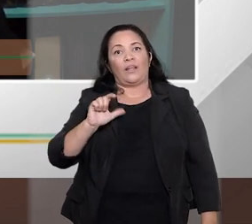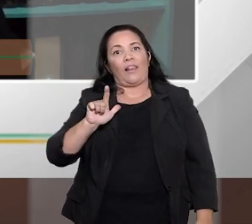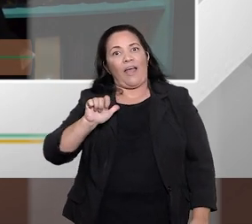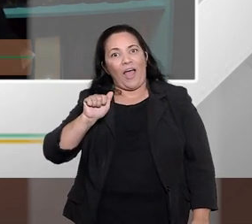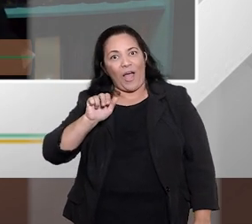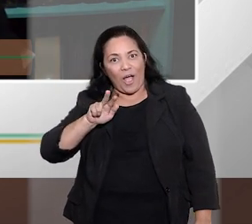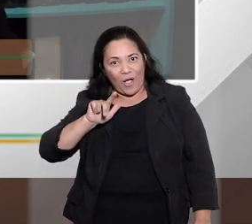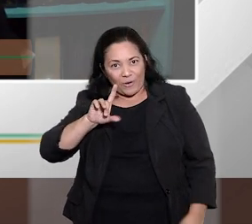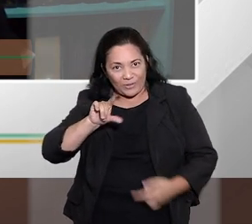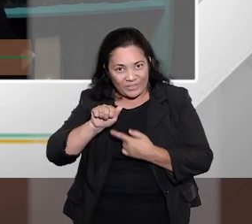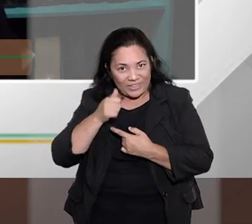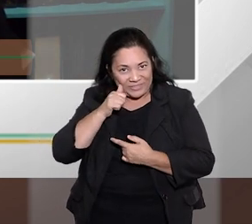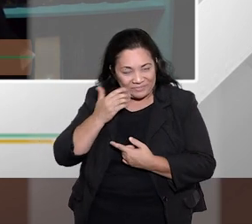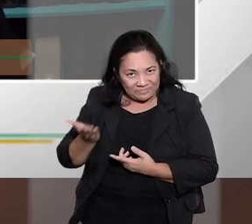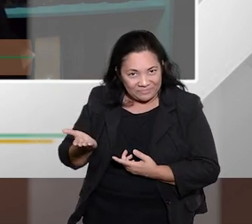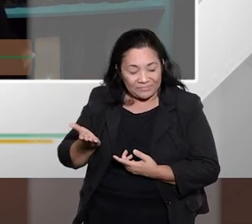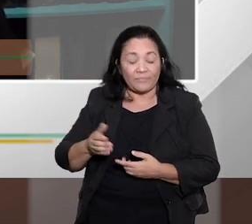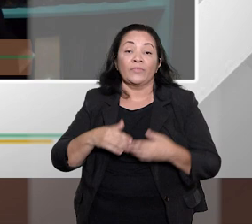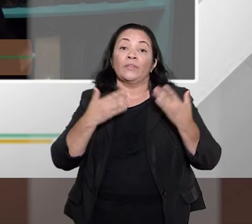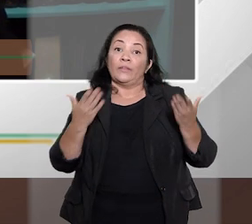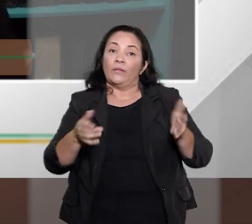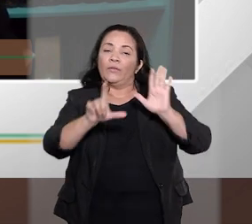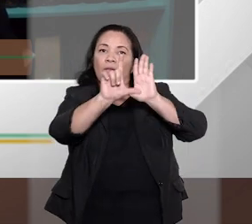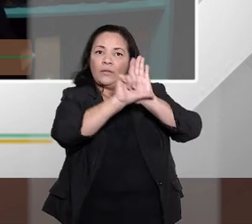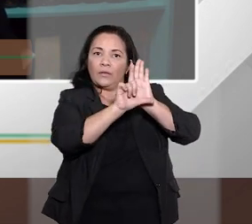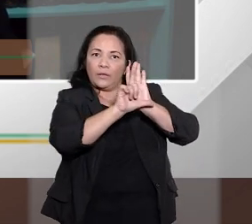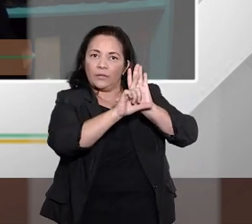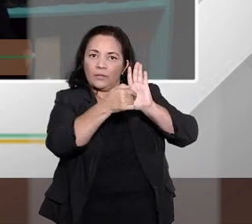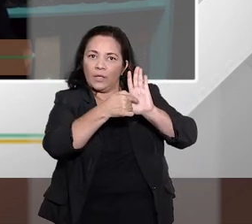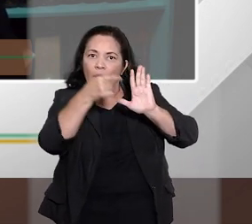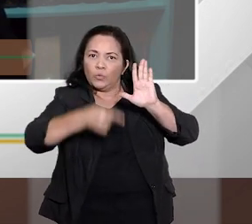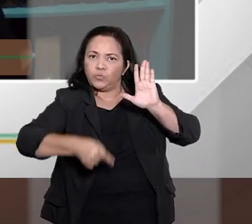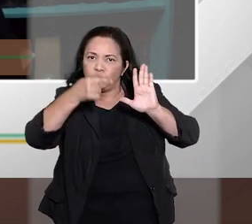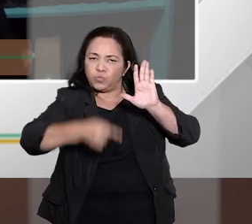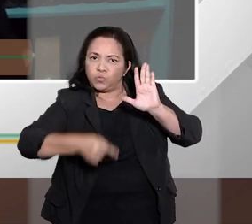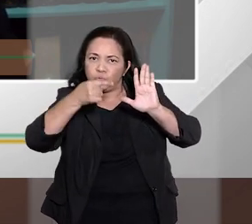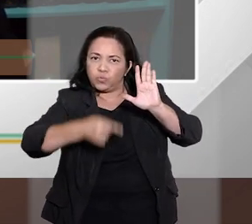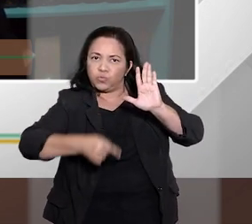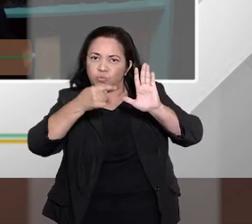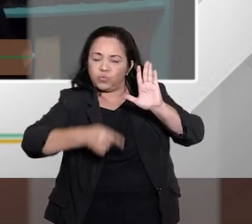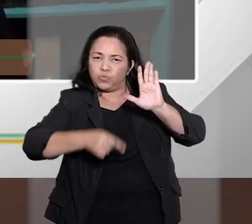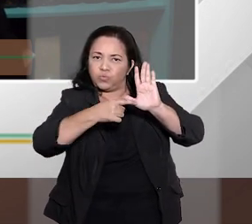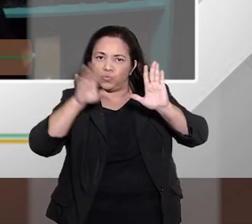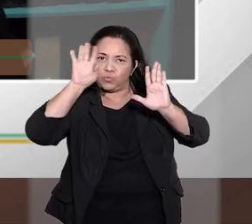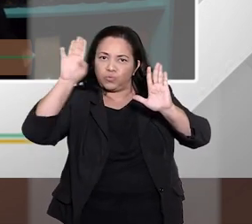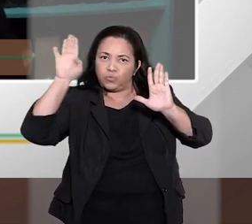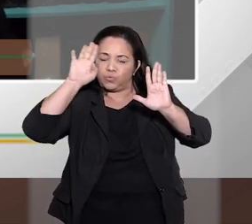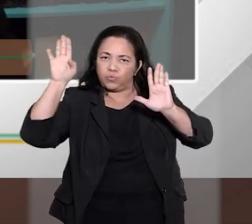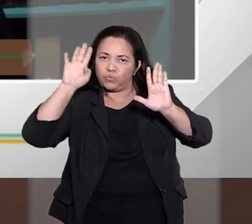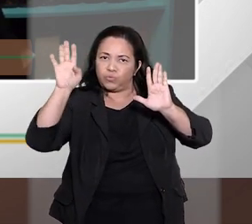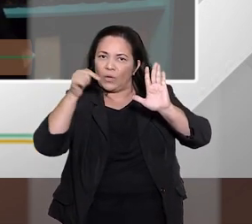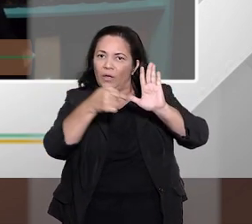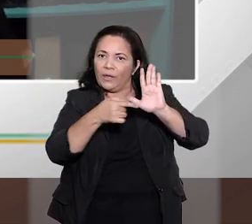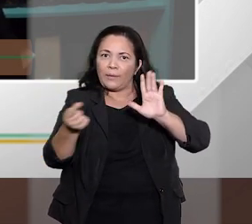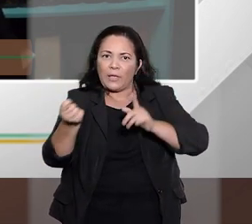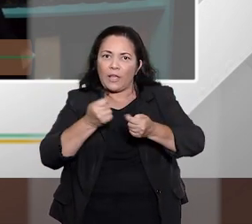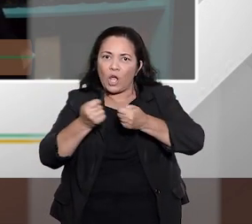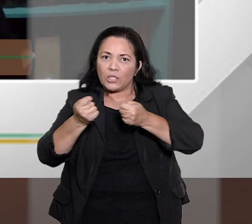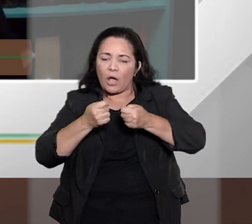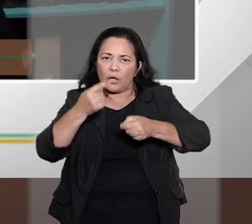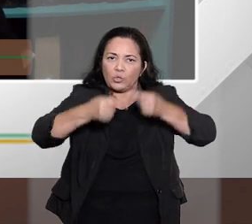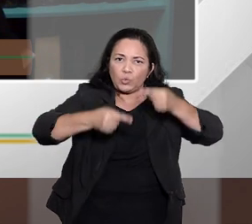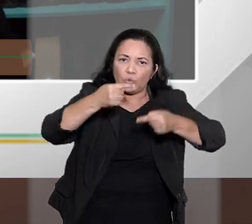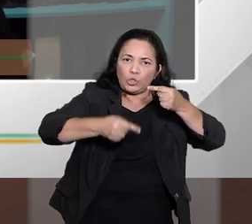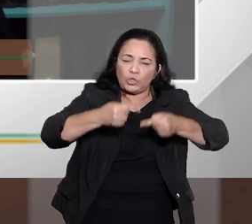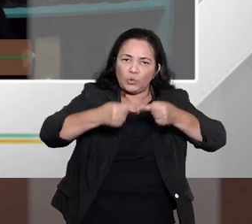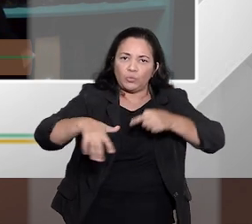Marques. E essa lei foi bastante ponderada, bastante pensada e, inclusive, negociada. Ou seja,